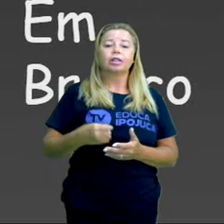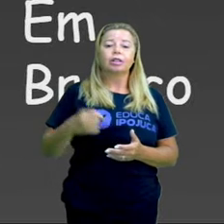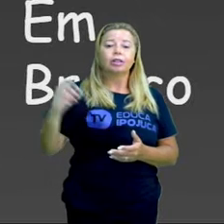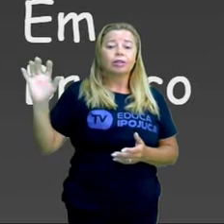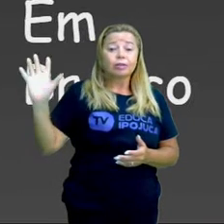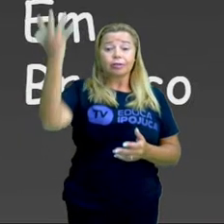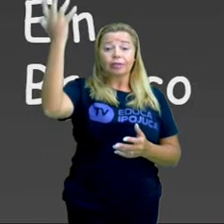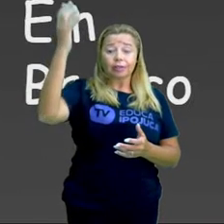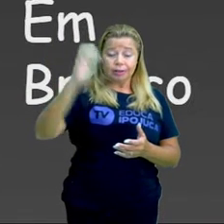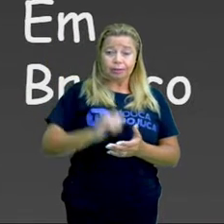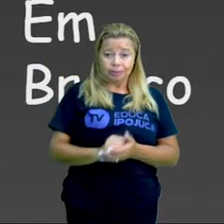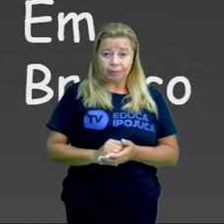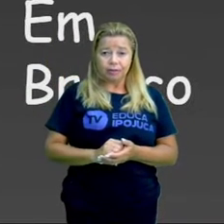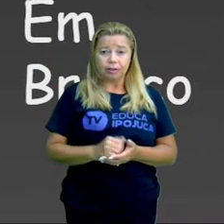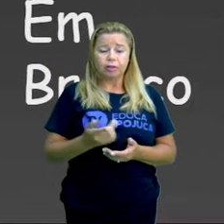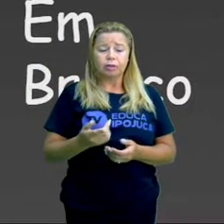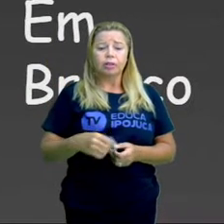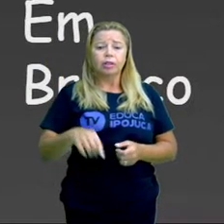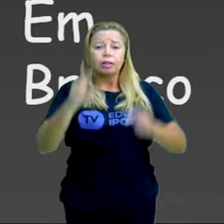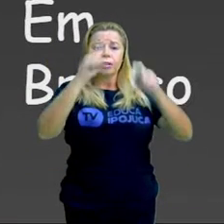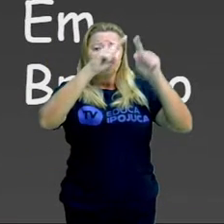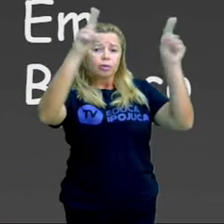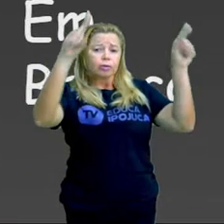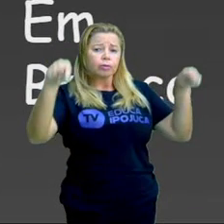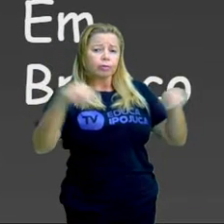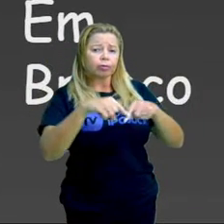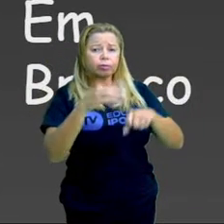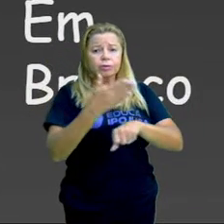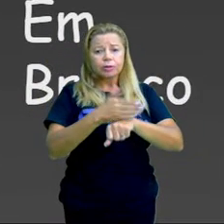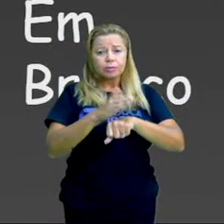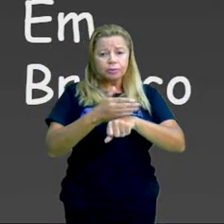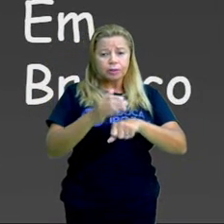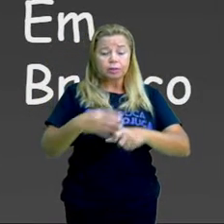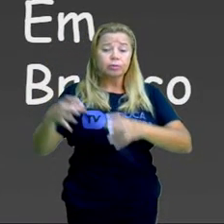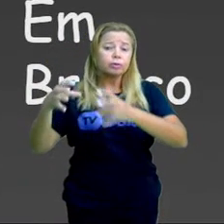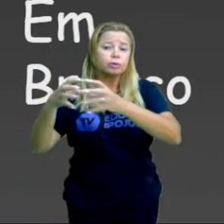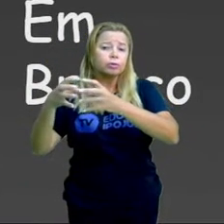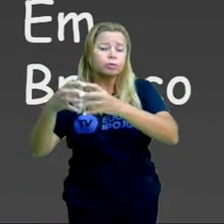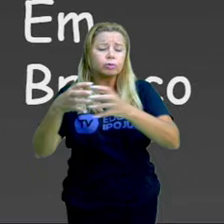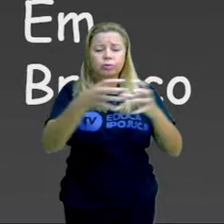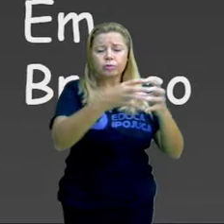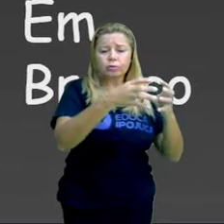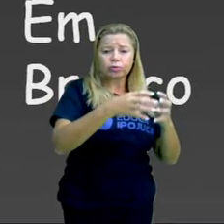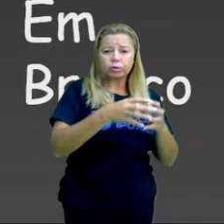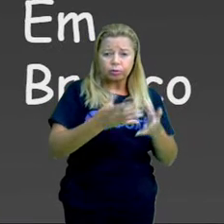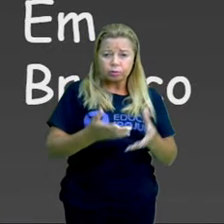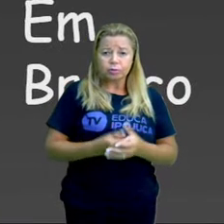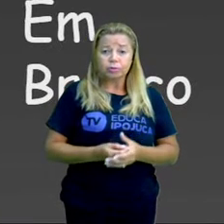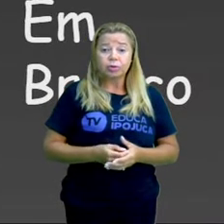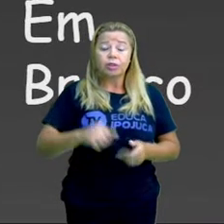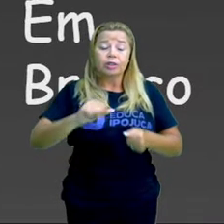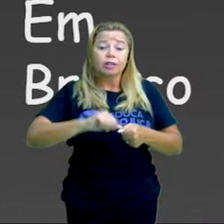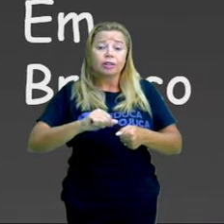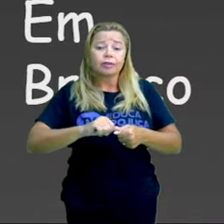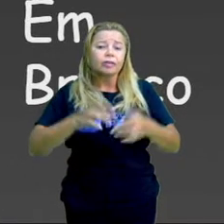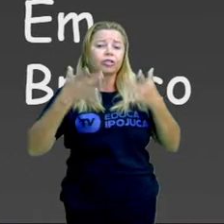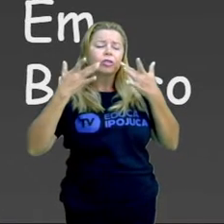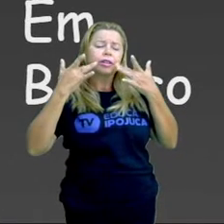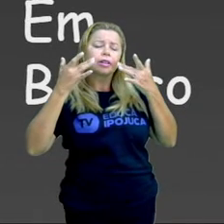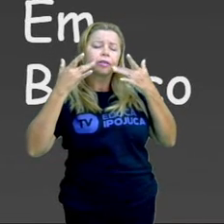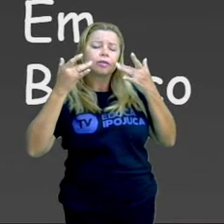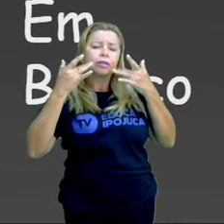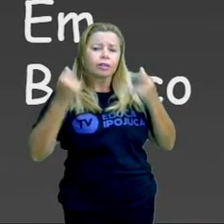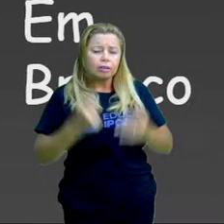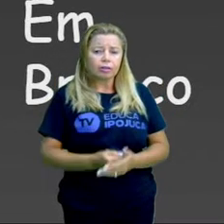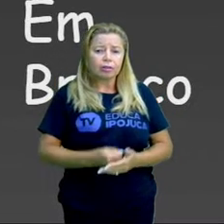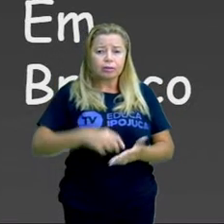grupo Quadros em Branco. Que é um grupo que trabalha com teatro, trabalha com dança, é um